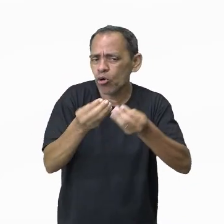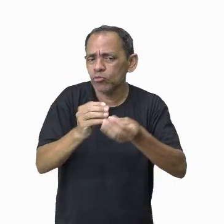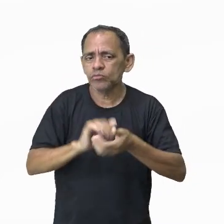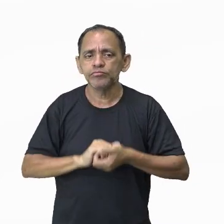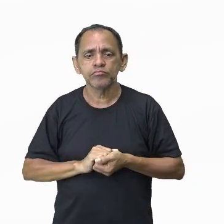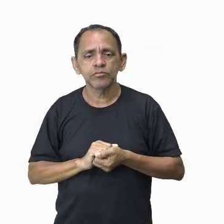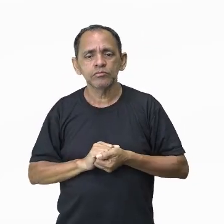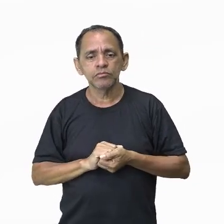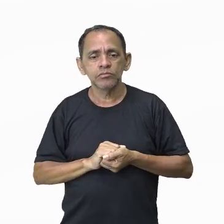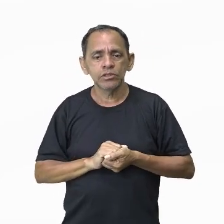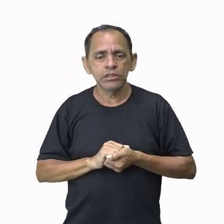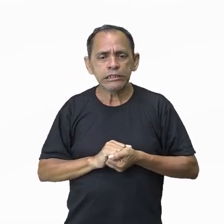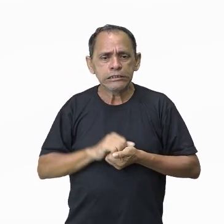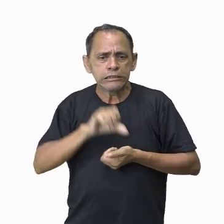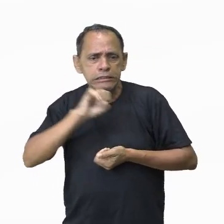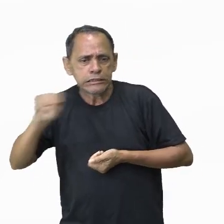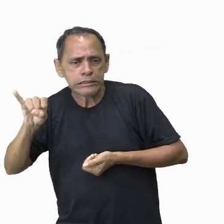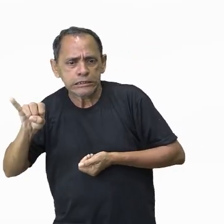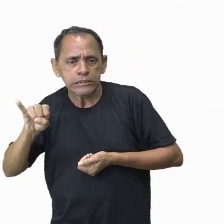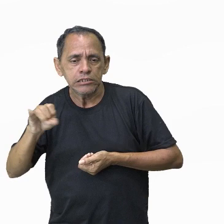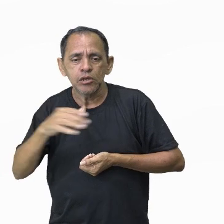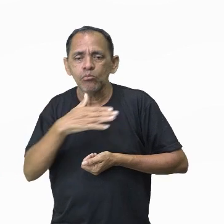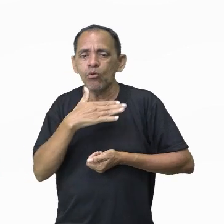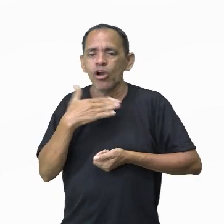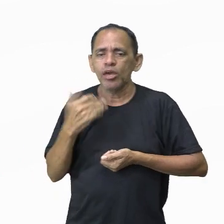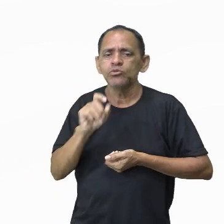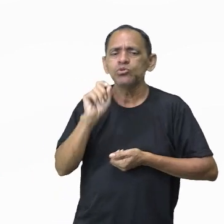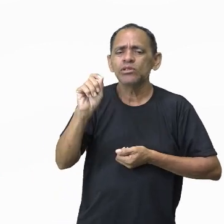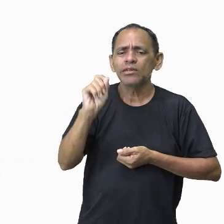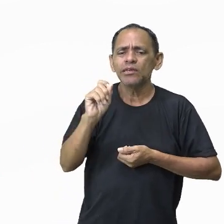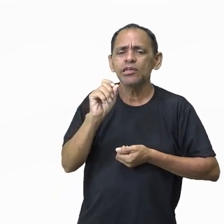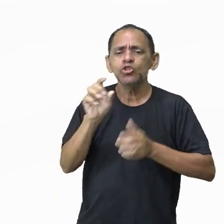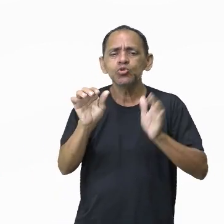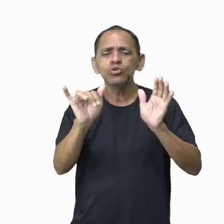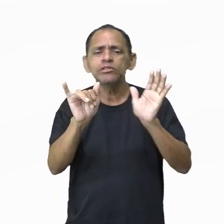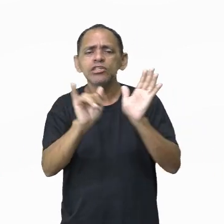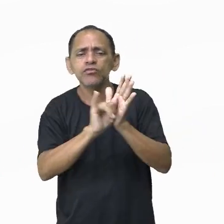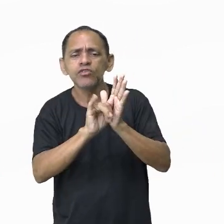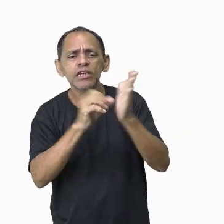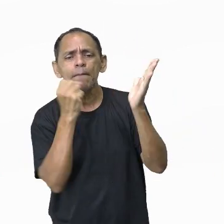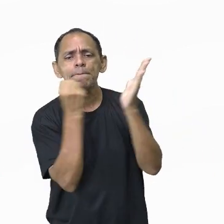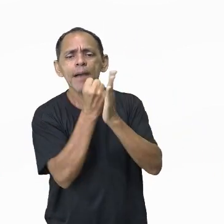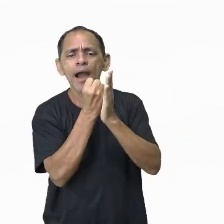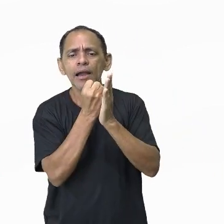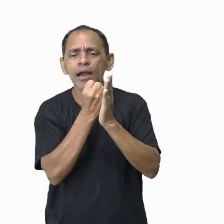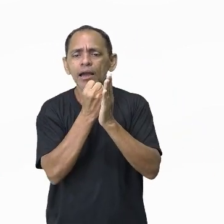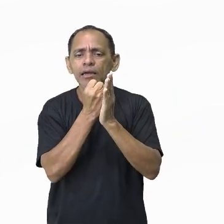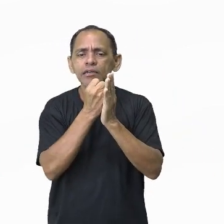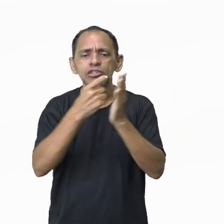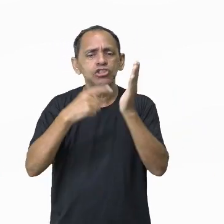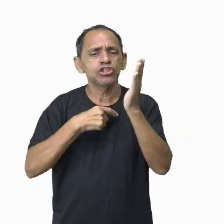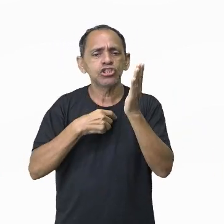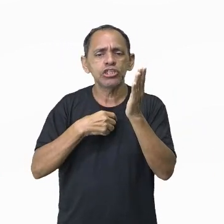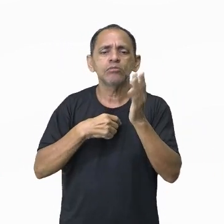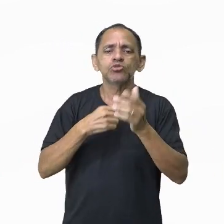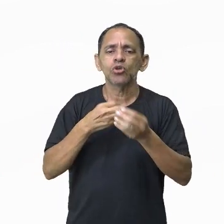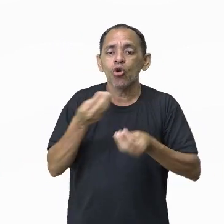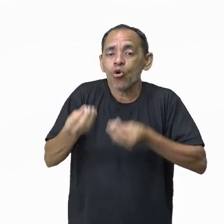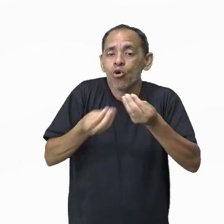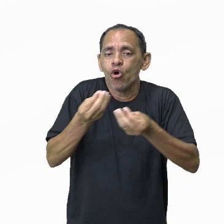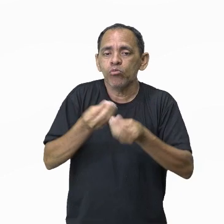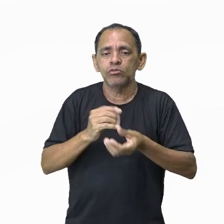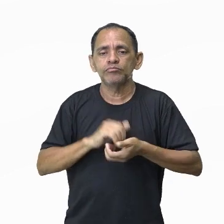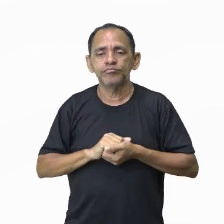Quando nós morremos, o que nos identifica? Qual é a marca que nós deixamos?